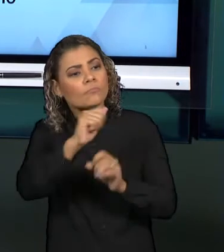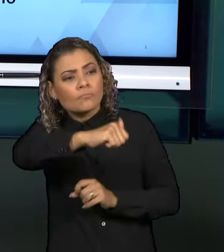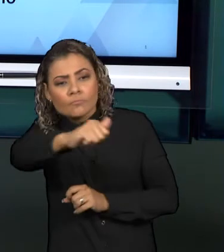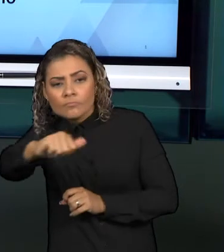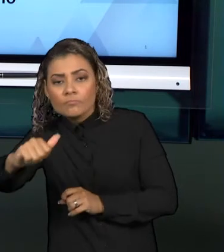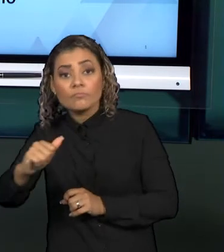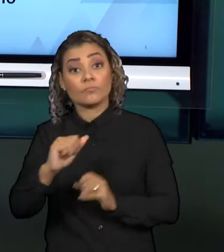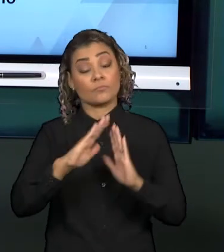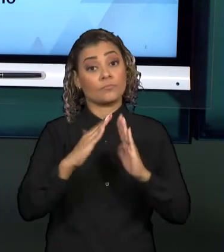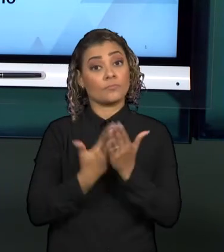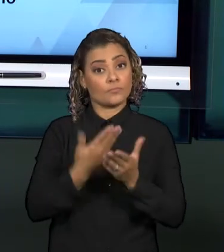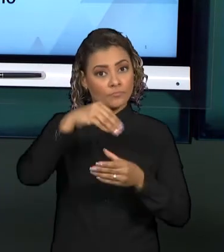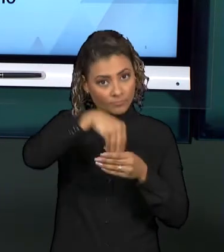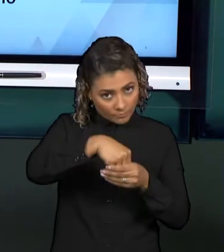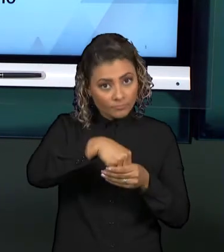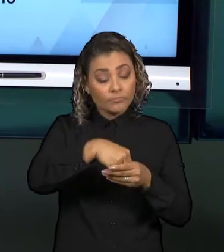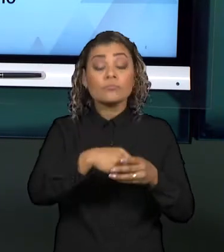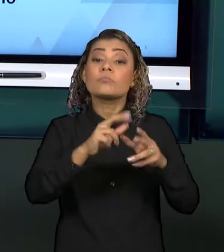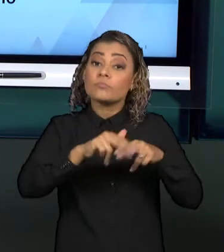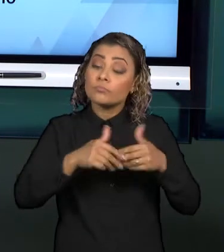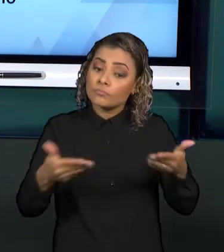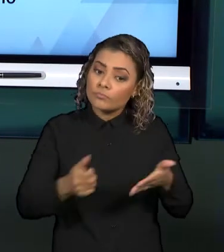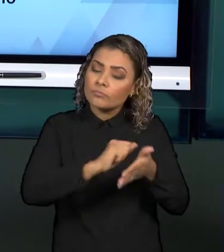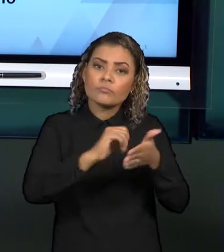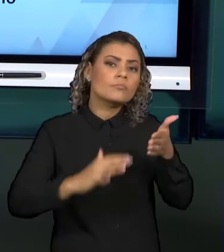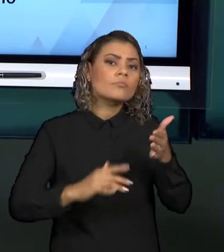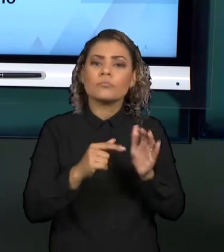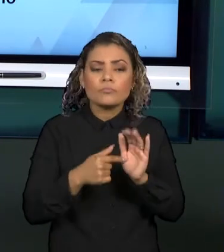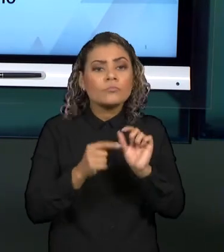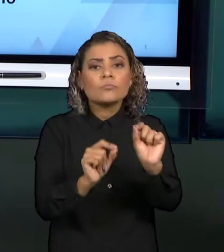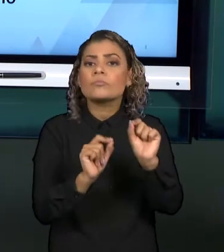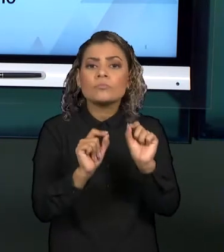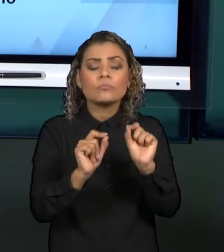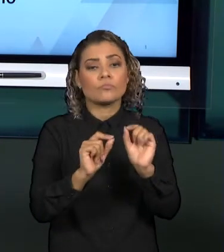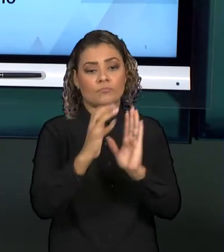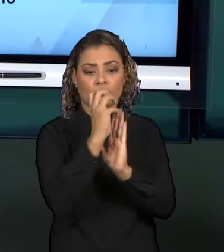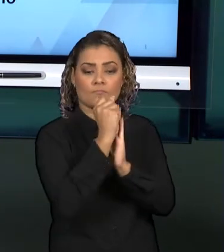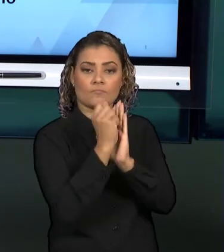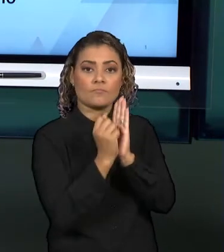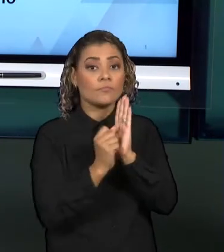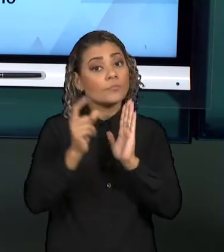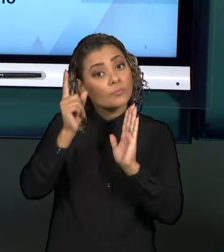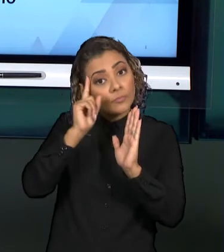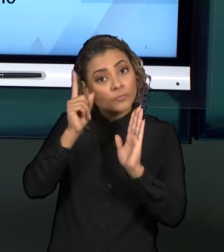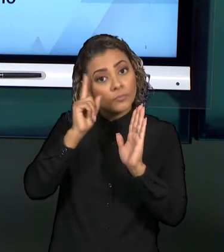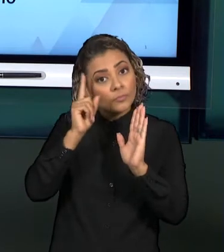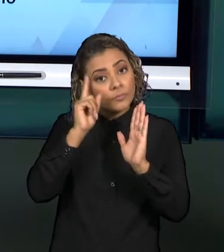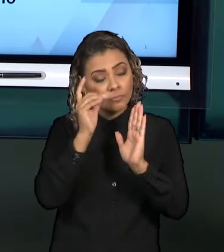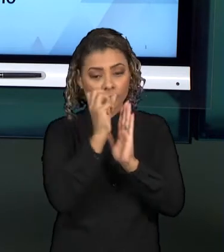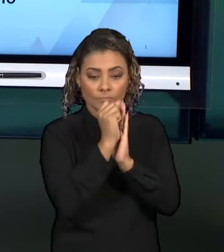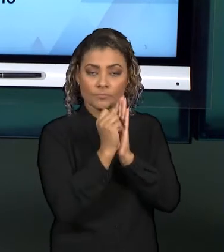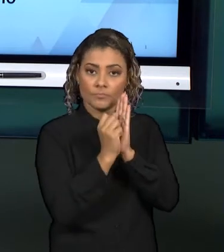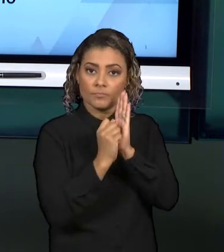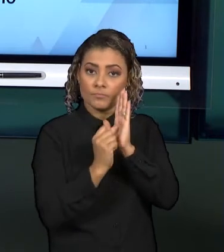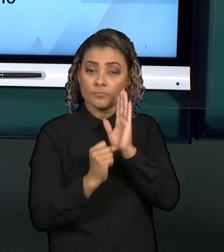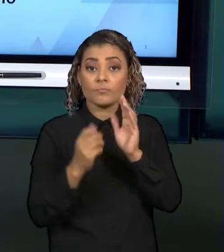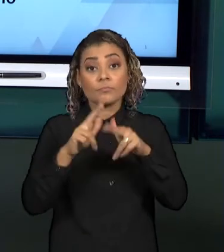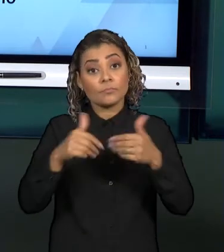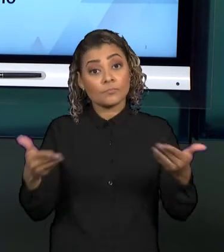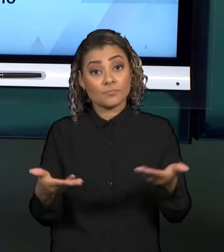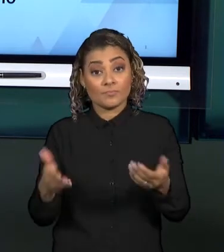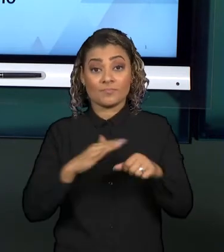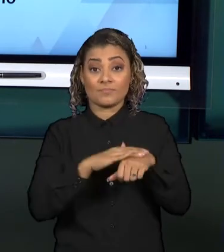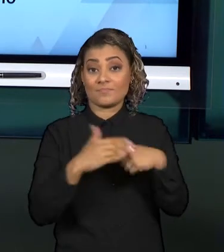E essa atividade é uma atividade que deve ser registrada sistematicamente. Então, agora nós vamos conversar um